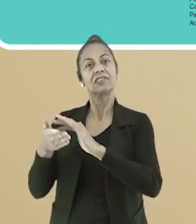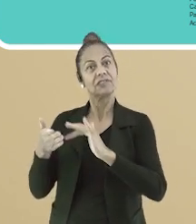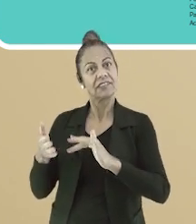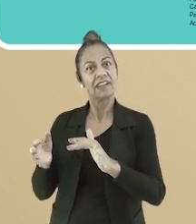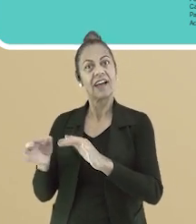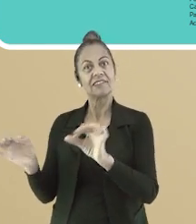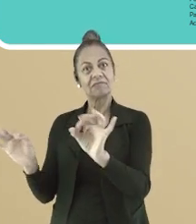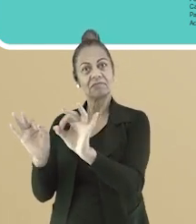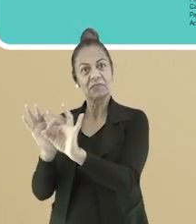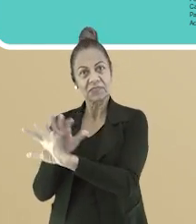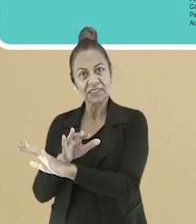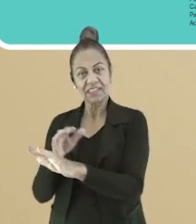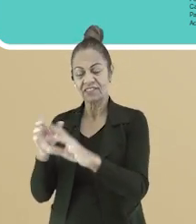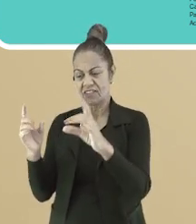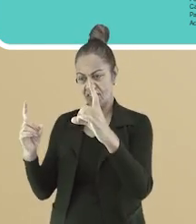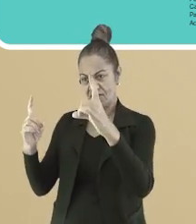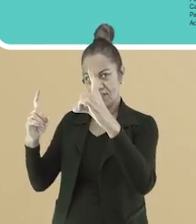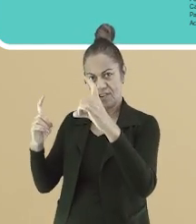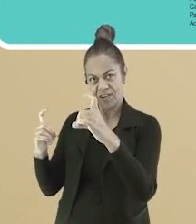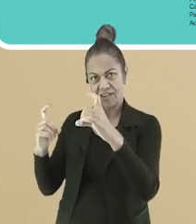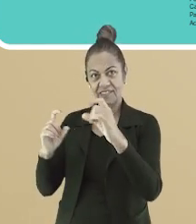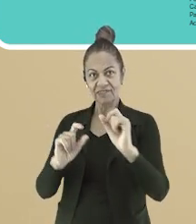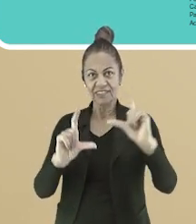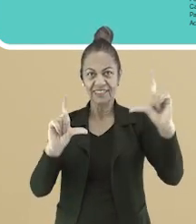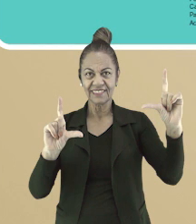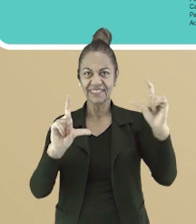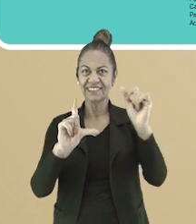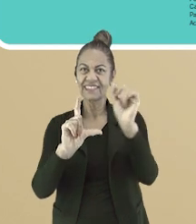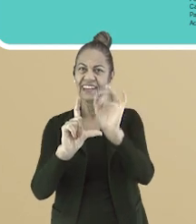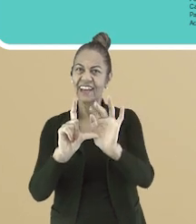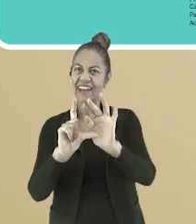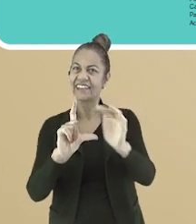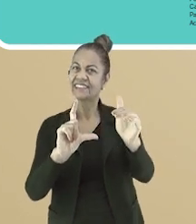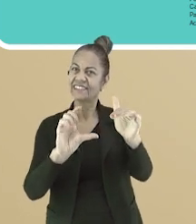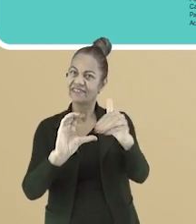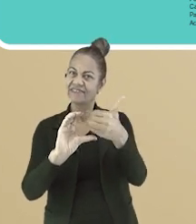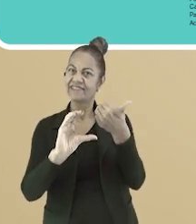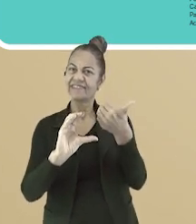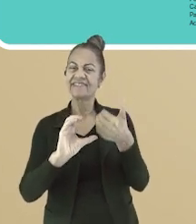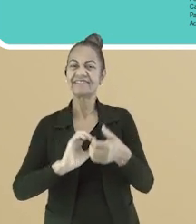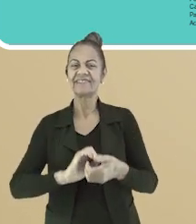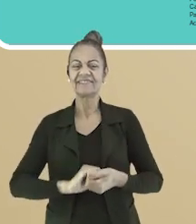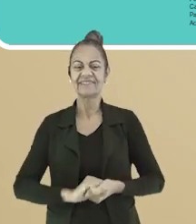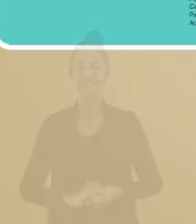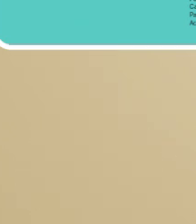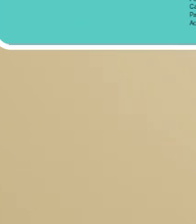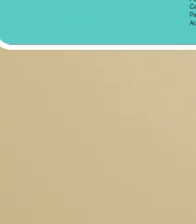ortográfico. Tire uma foto e nos envie para este QR Code que aparece na sua tela.